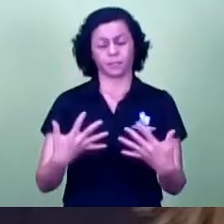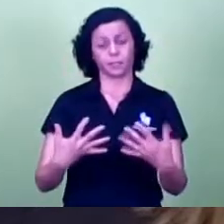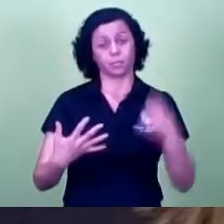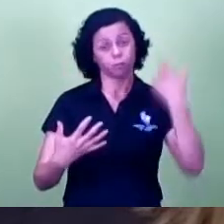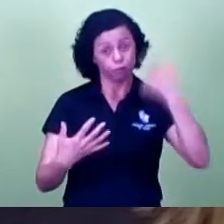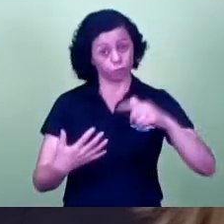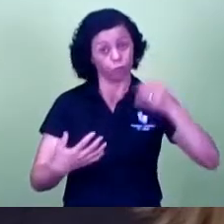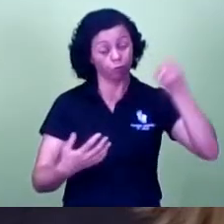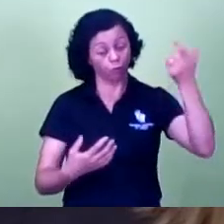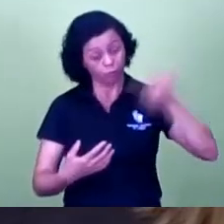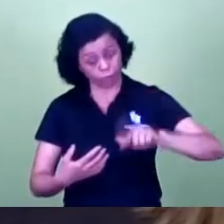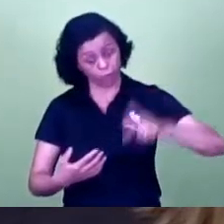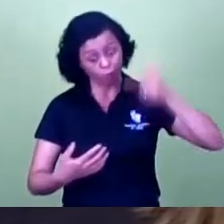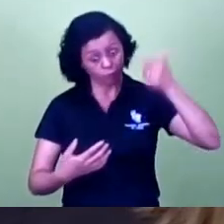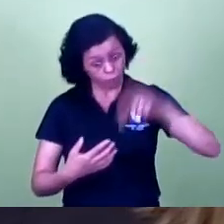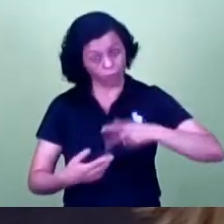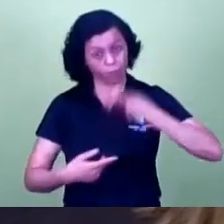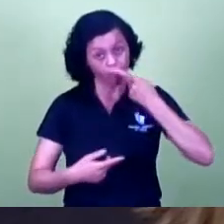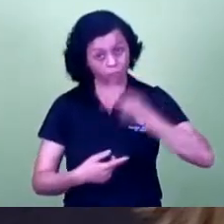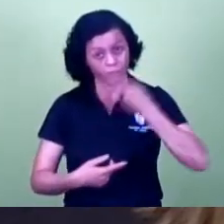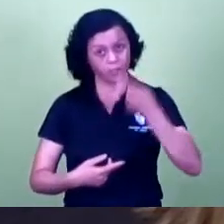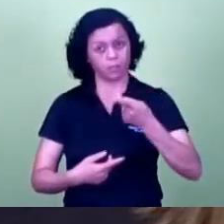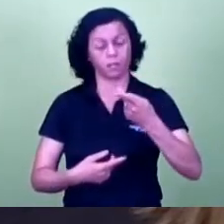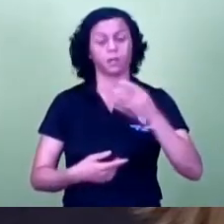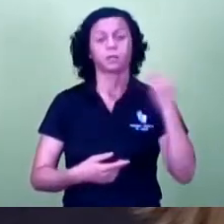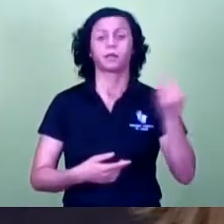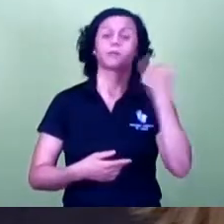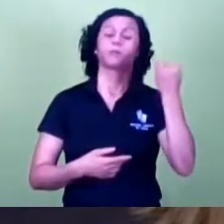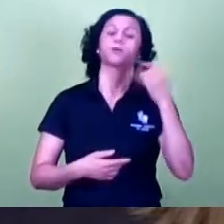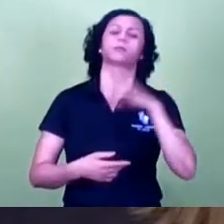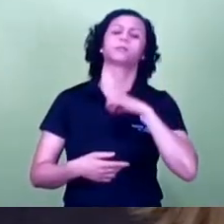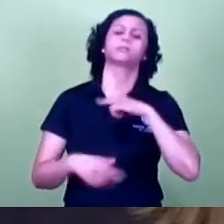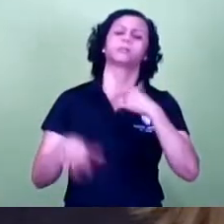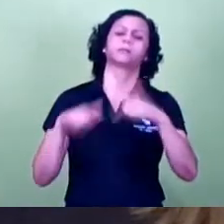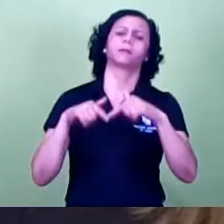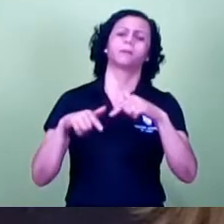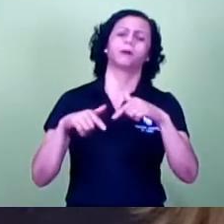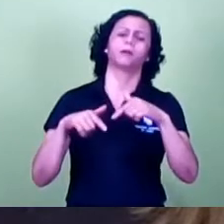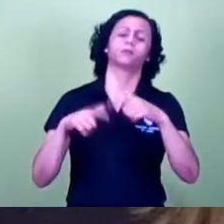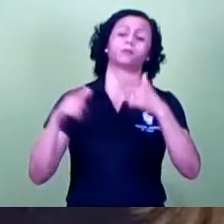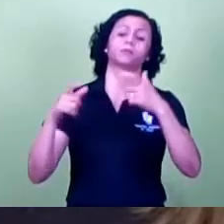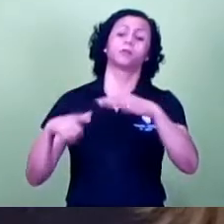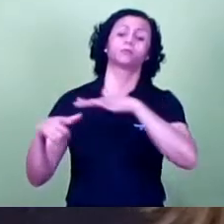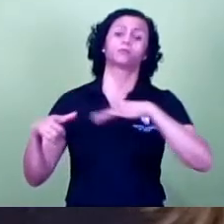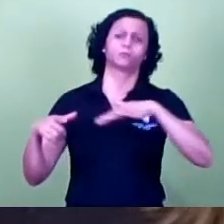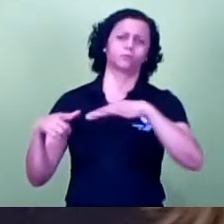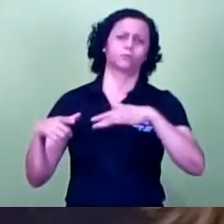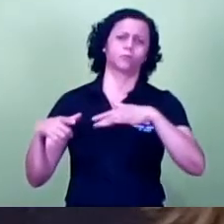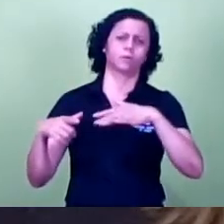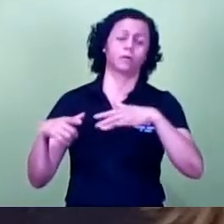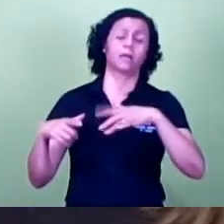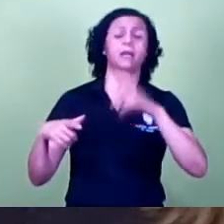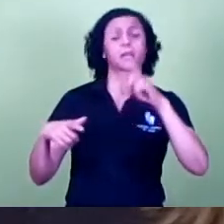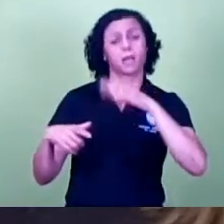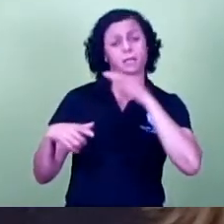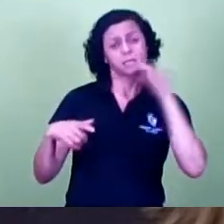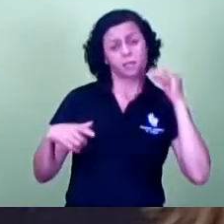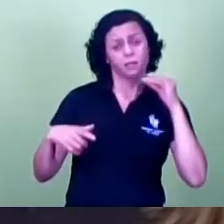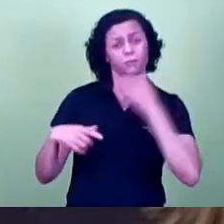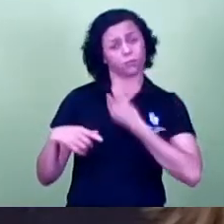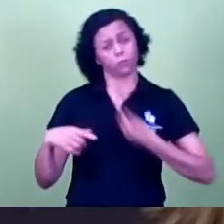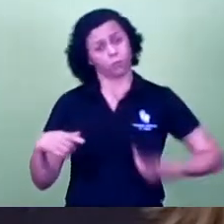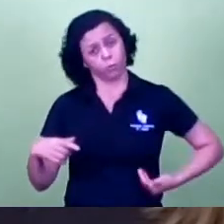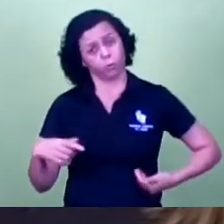é importante que a gente tenha trabalhadores nesses locais que sejam trabalhadores servidores públicos